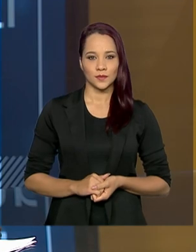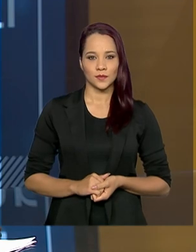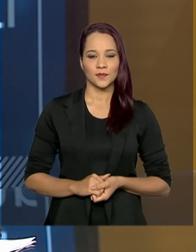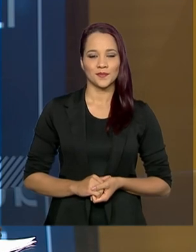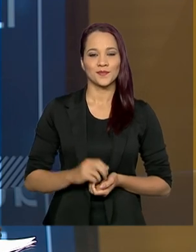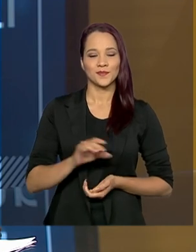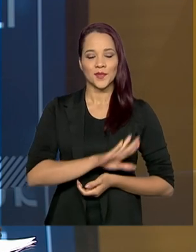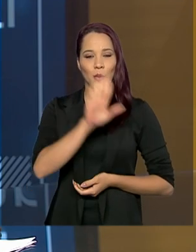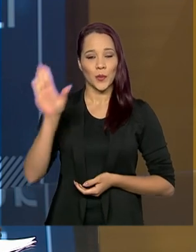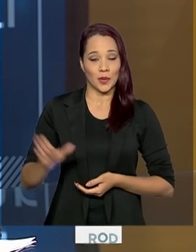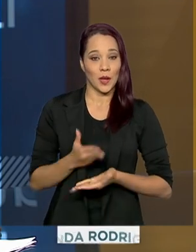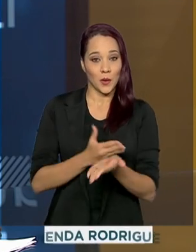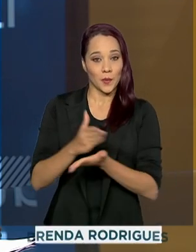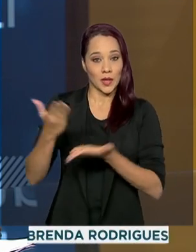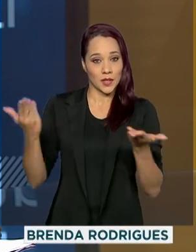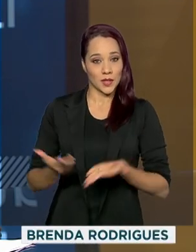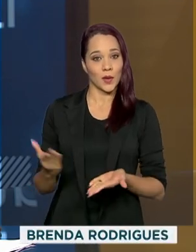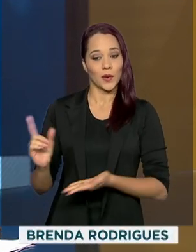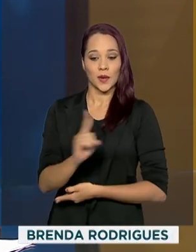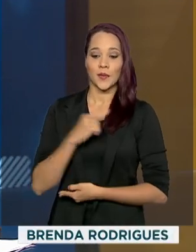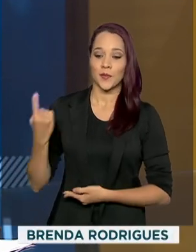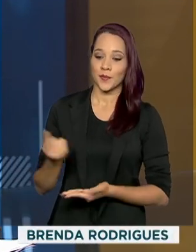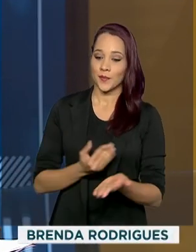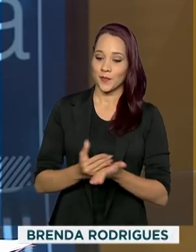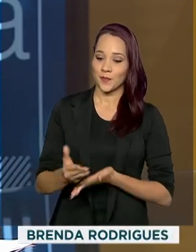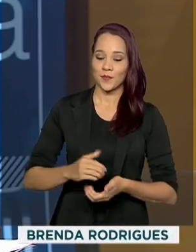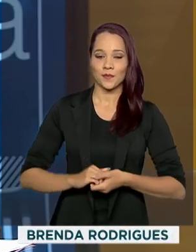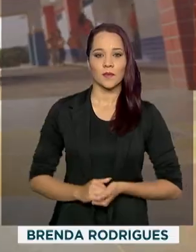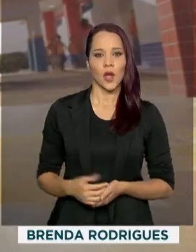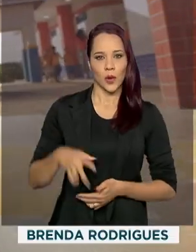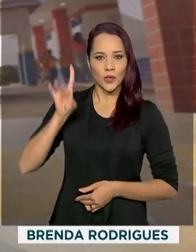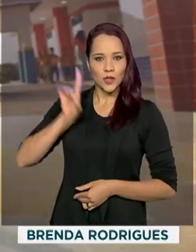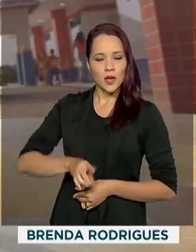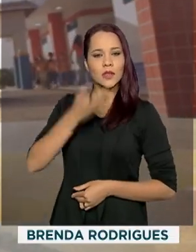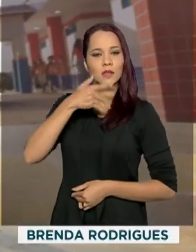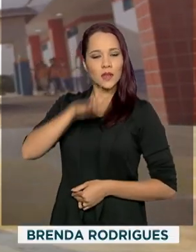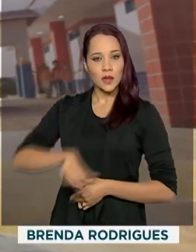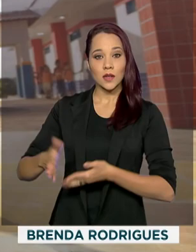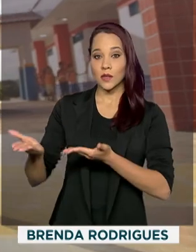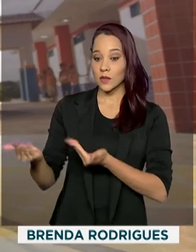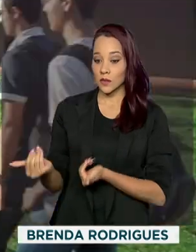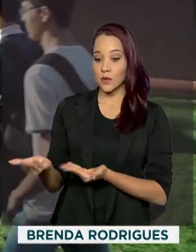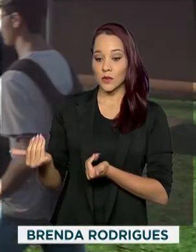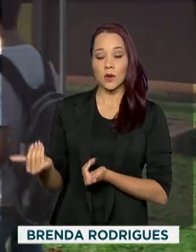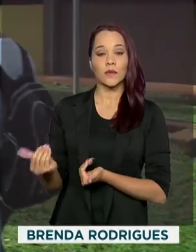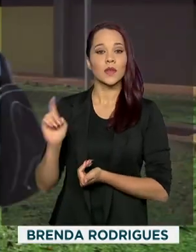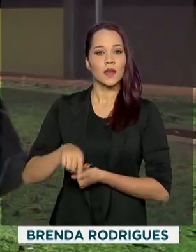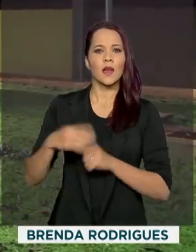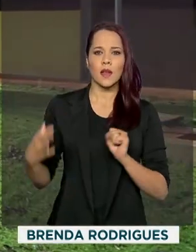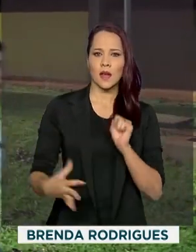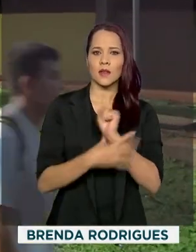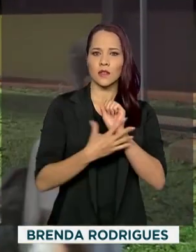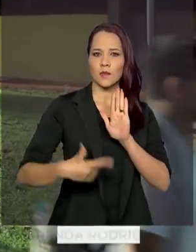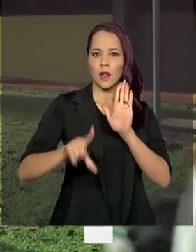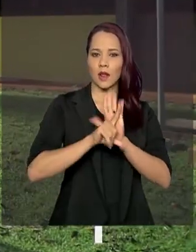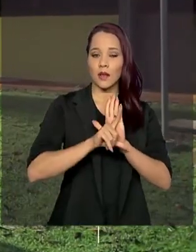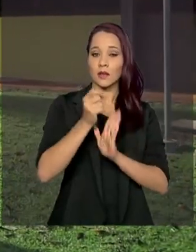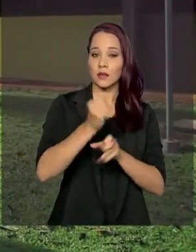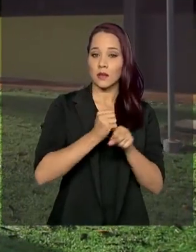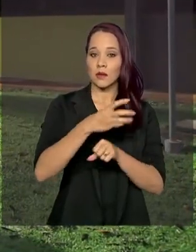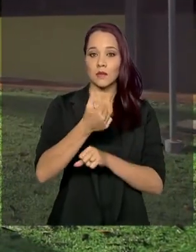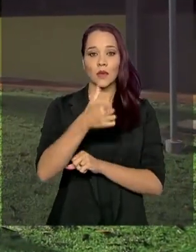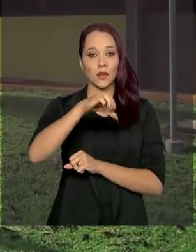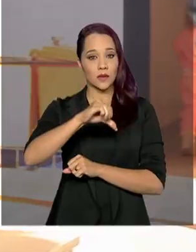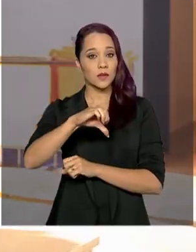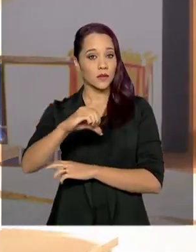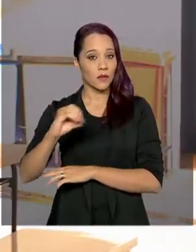Olá, começa agora mais um Brasil em Pauta. Os direitos de crianças e adolescentes são garantidos por lei desde 1990.